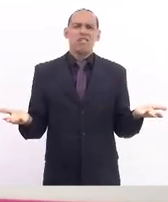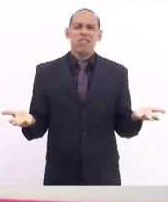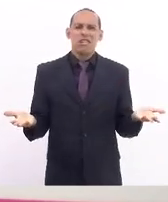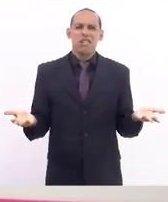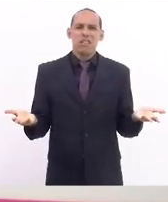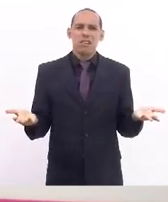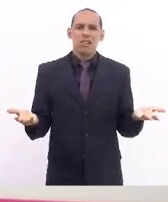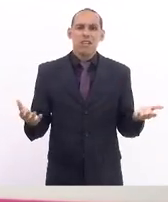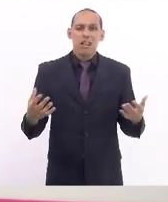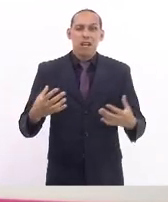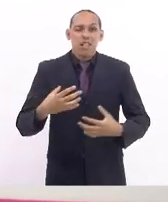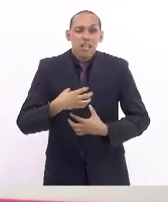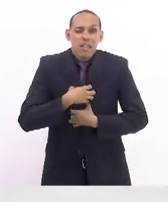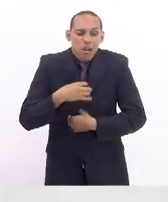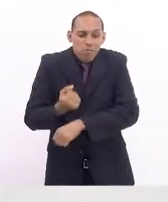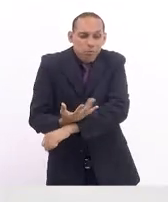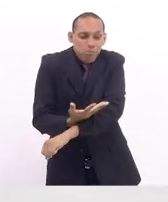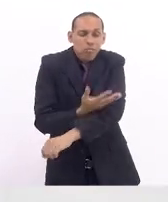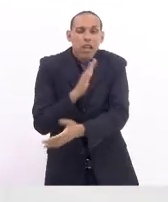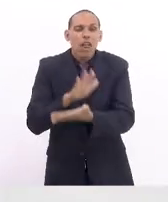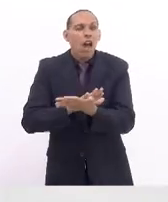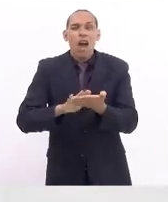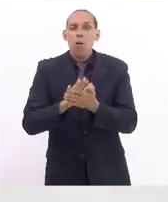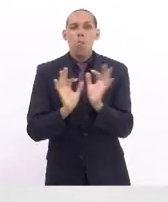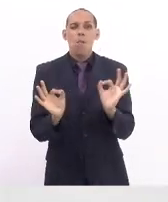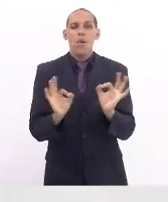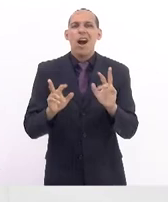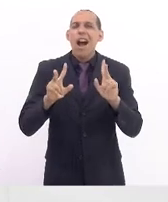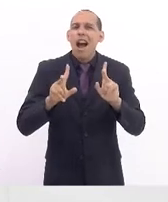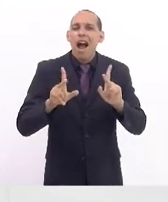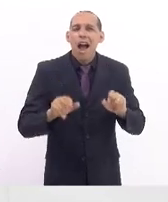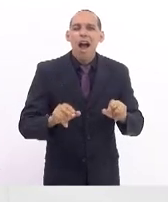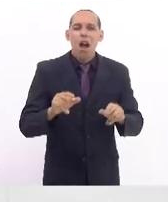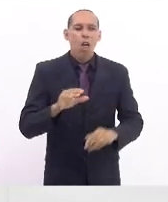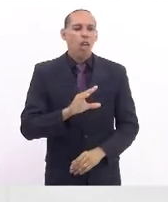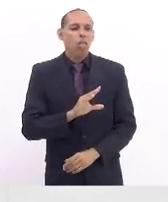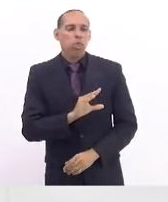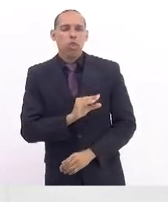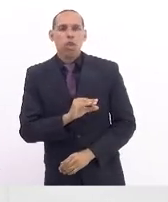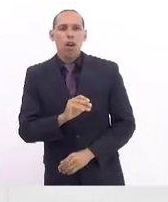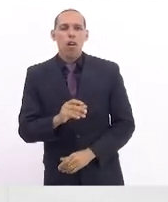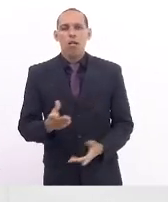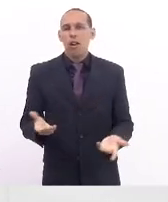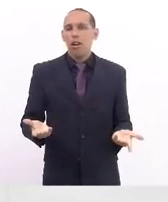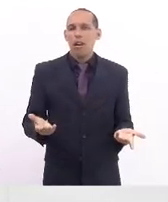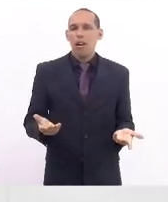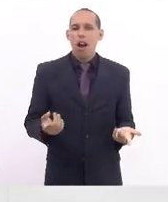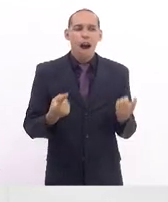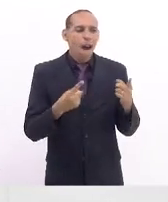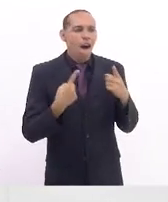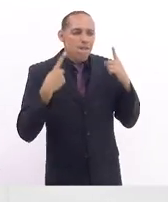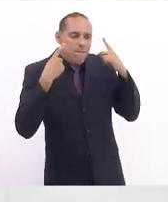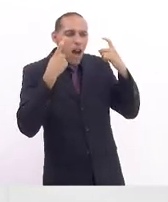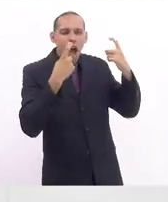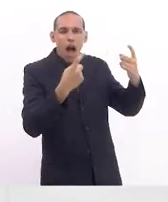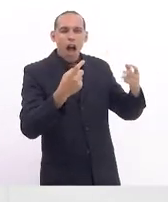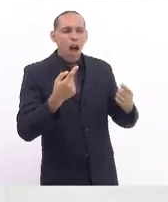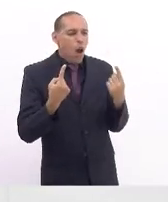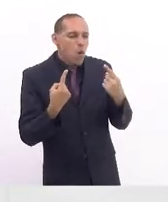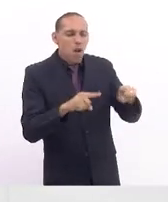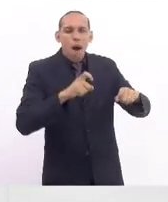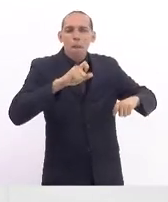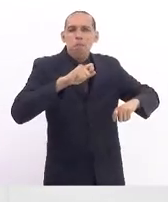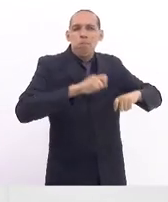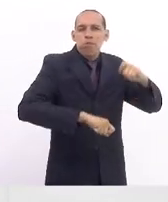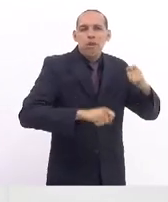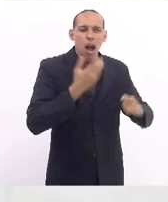A insensibilidade é como o ato de pedofilia, de violência contra a criança, que o criminoso vai lá, estupra